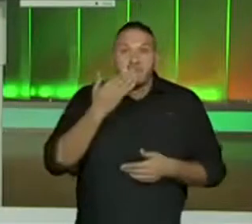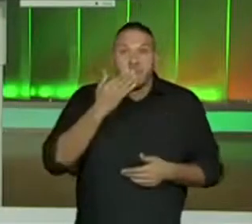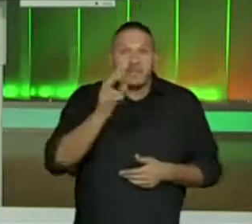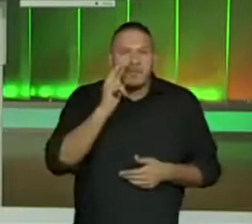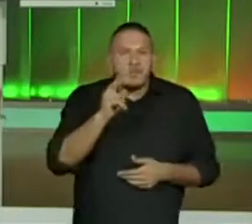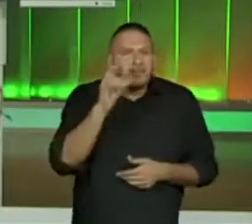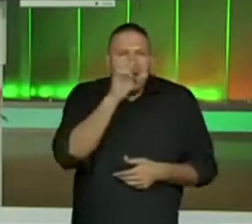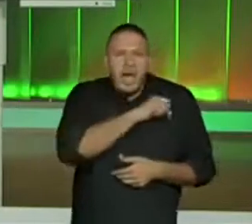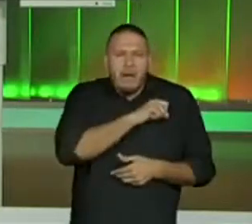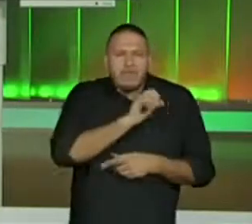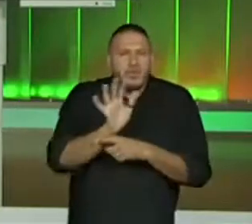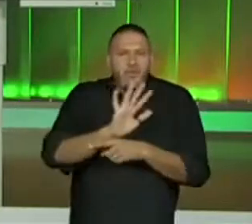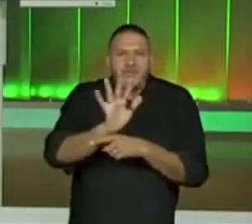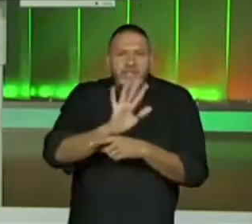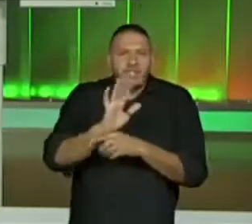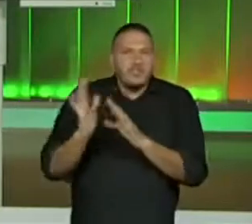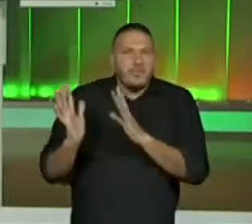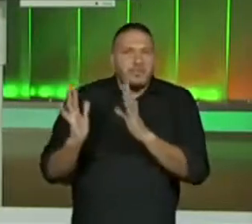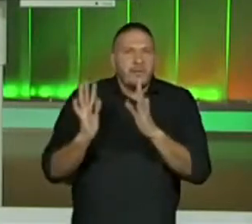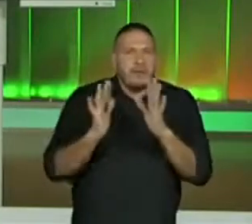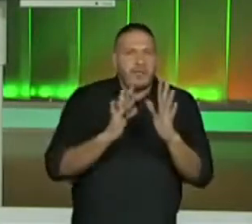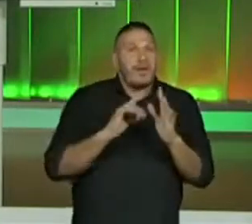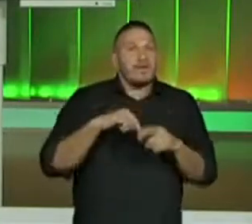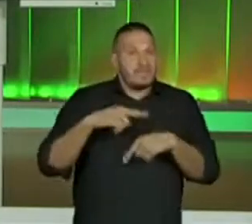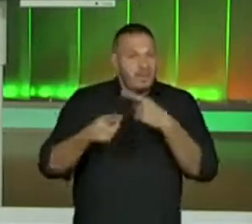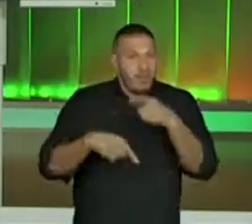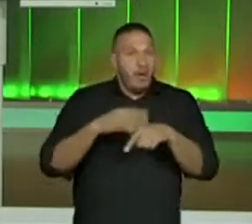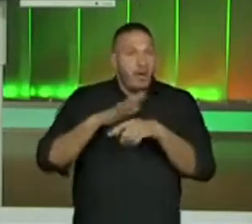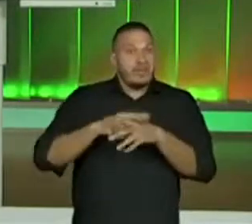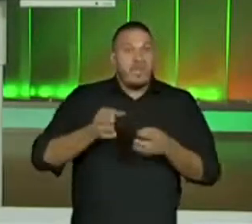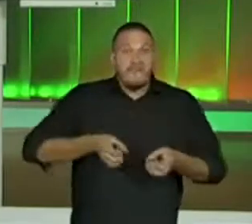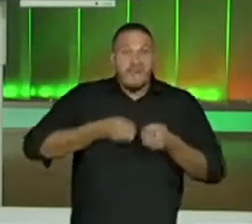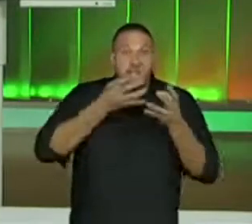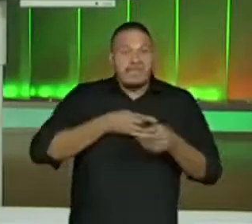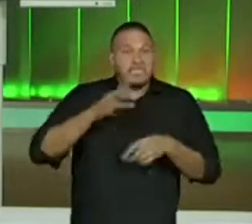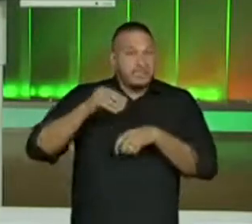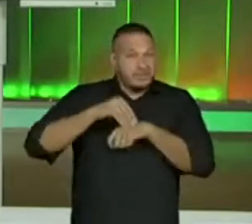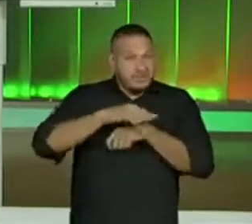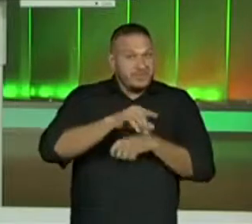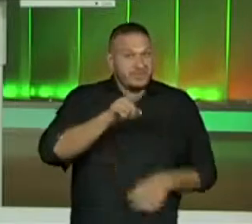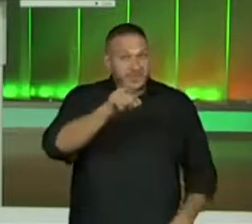atenção ao vídeo e a gente já vai levar essas informações para o vídeo